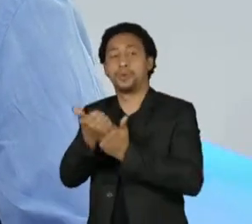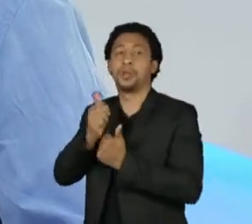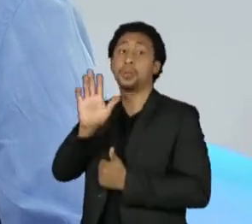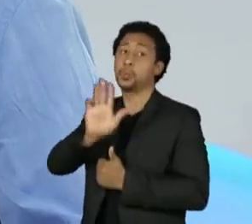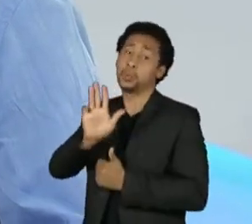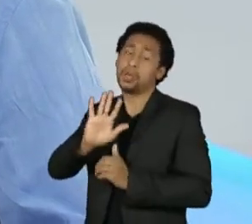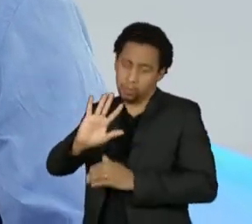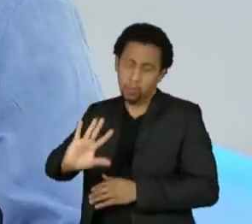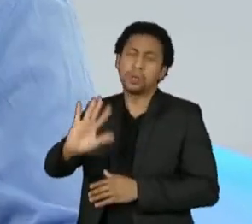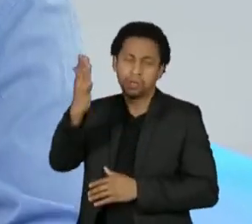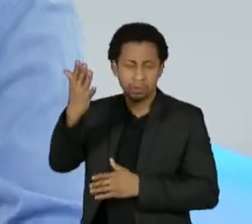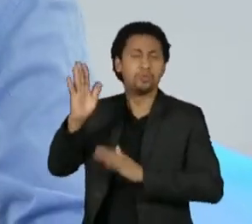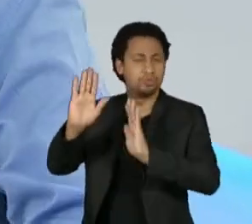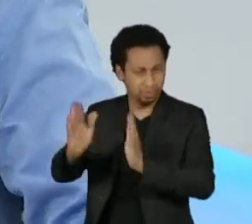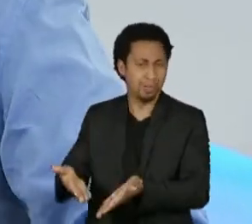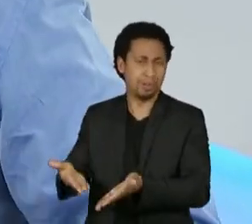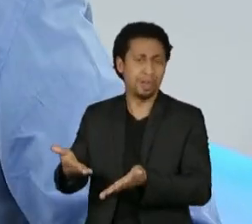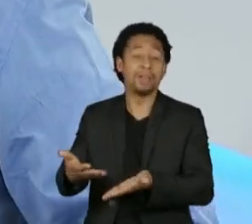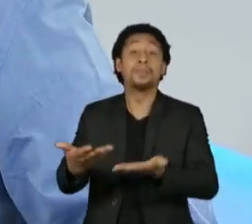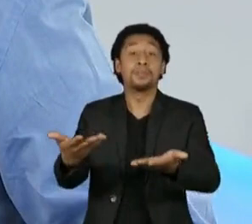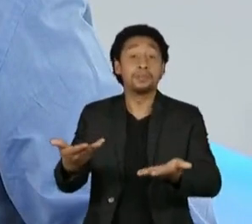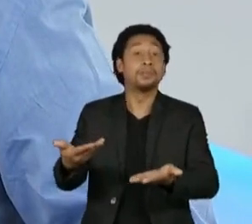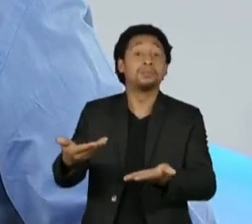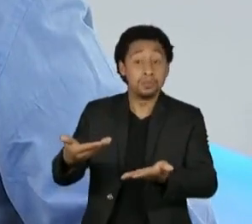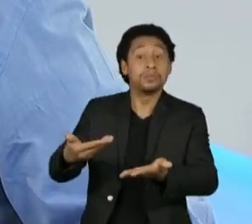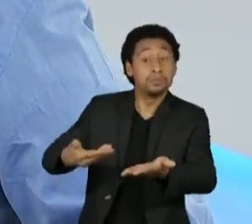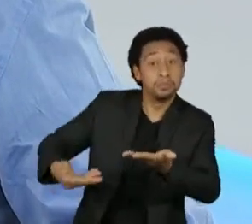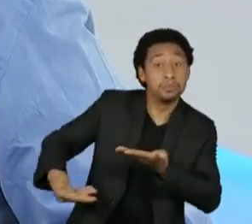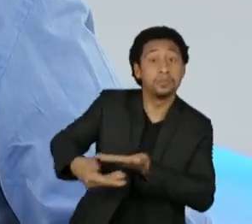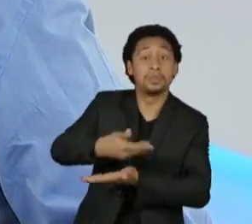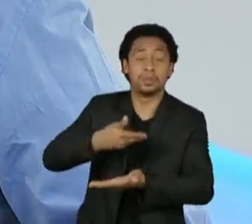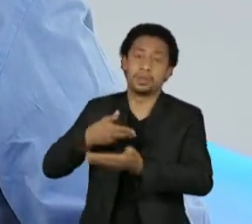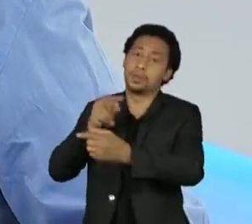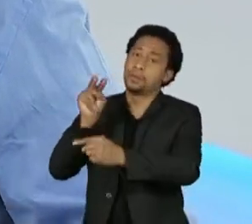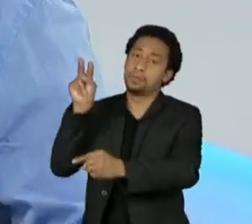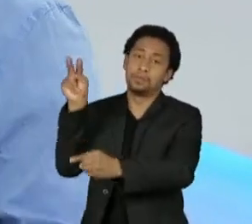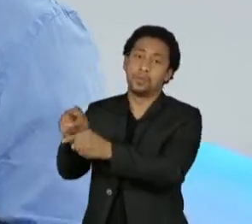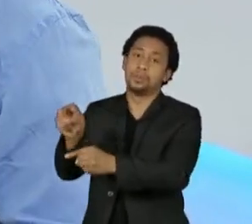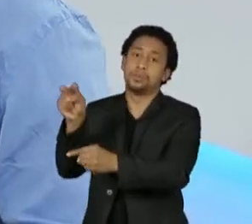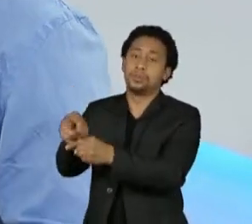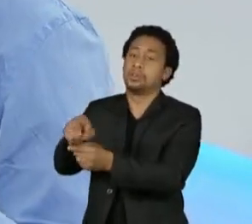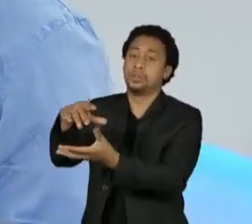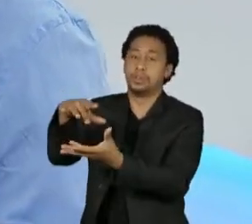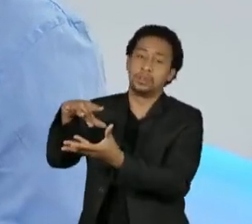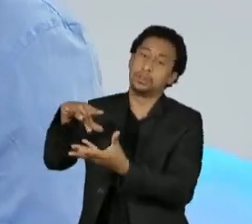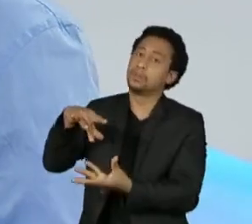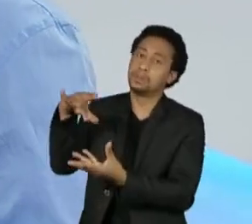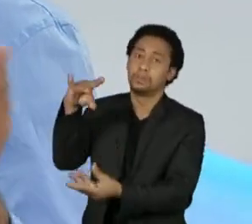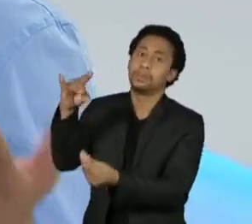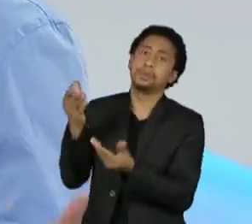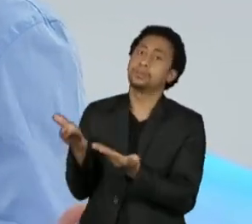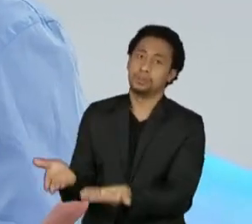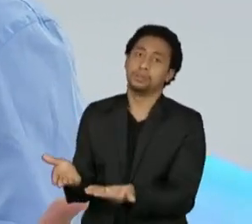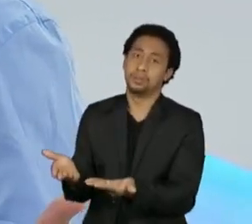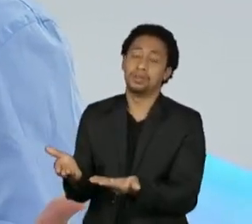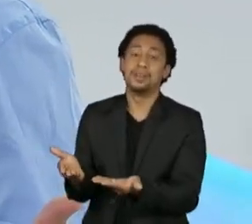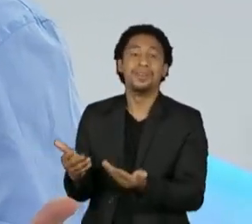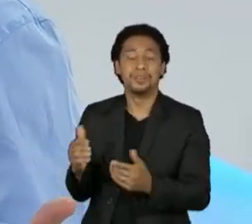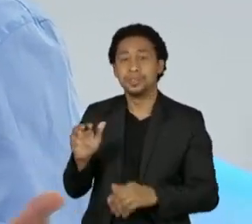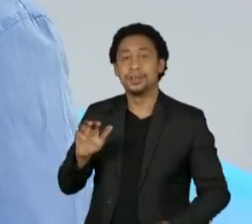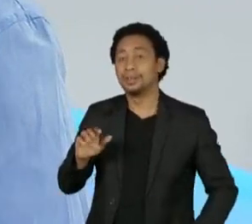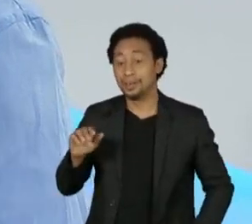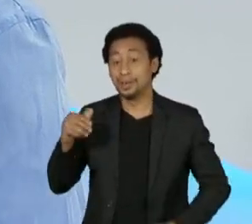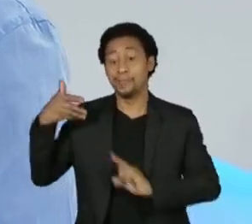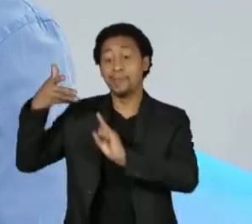uma frente, ela tem que, nesse caso, defender a democracia, mas numa eleição, você não fala só contra quem você está.